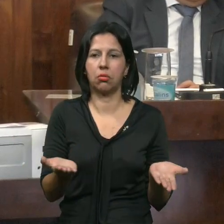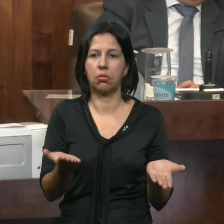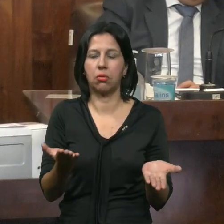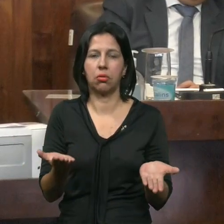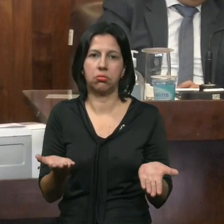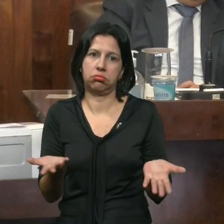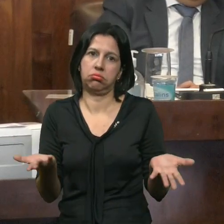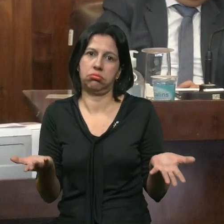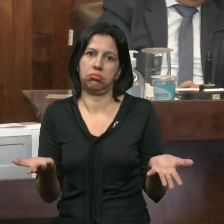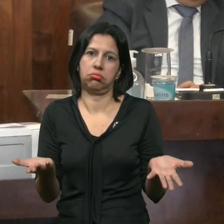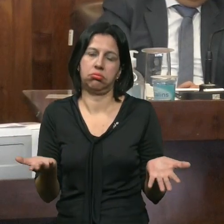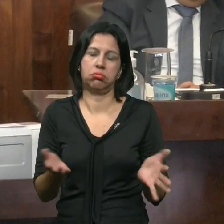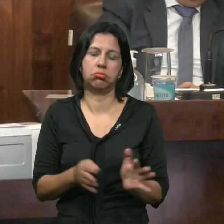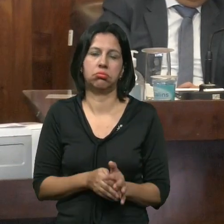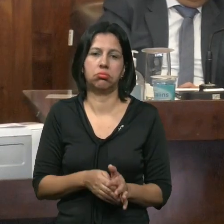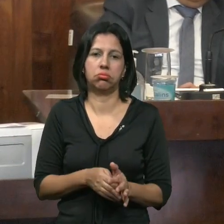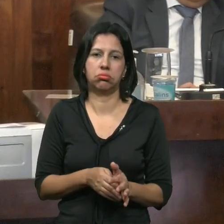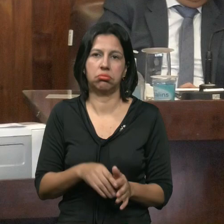Parecer